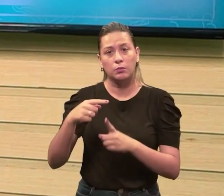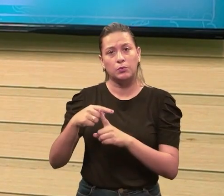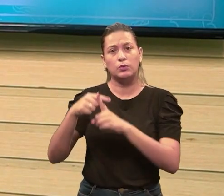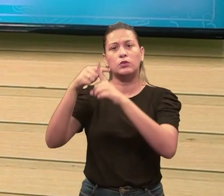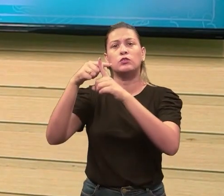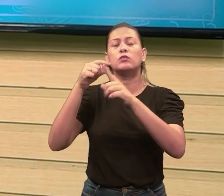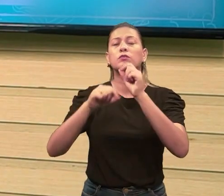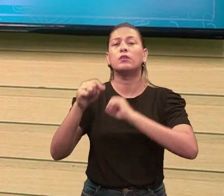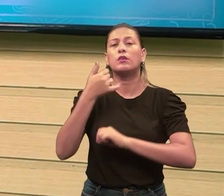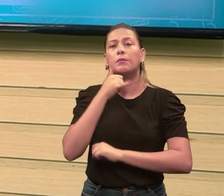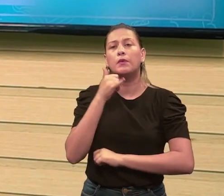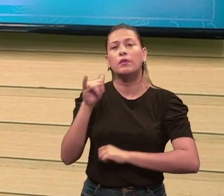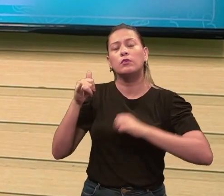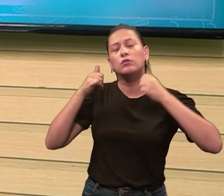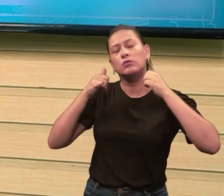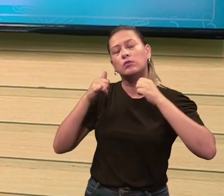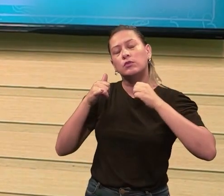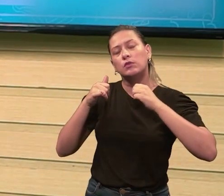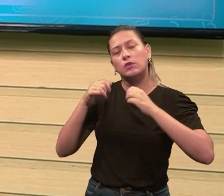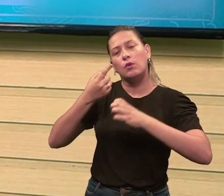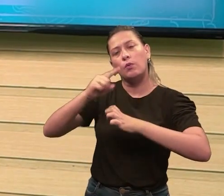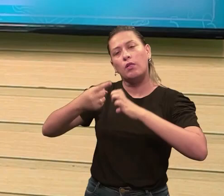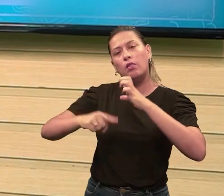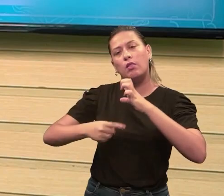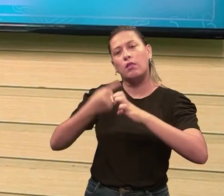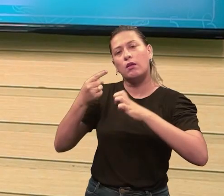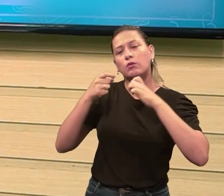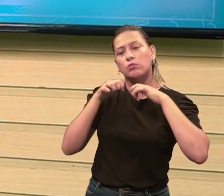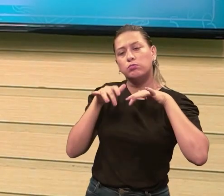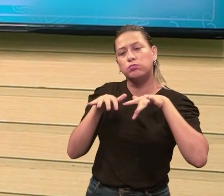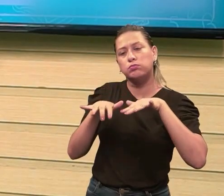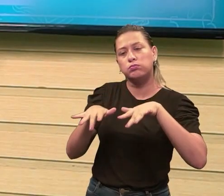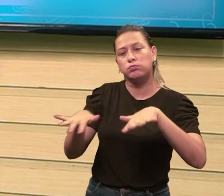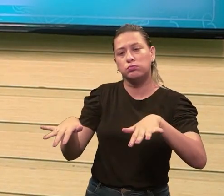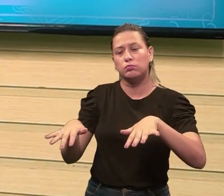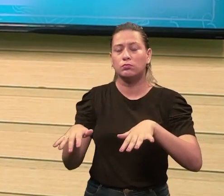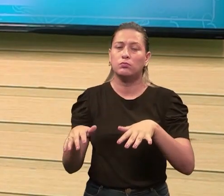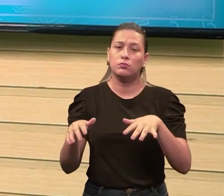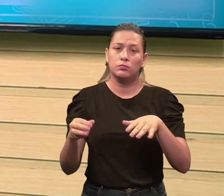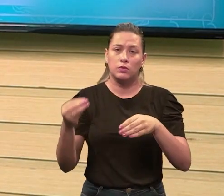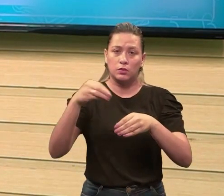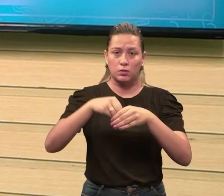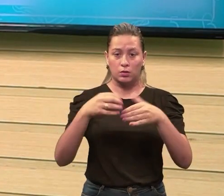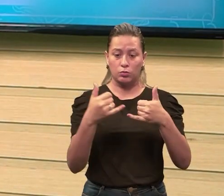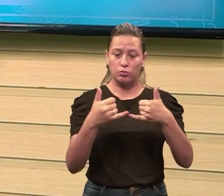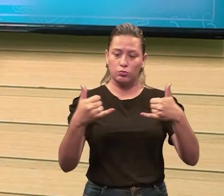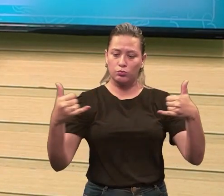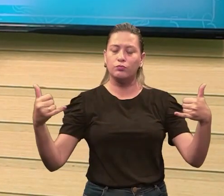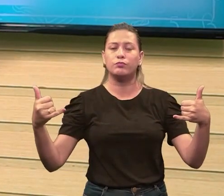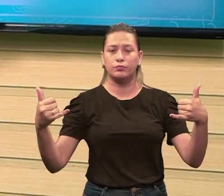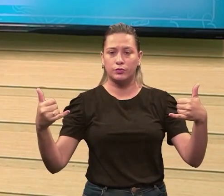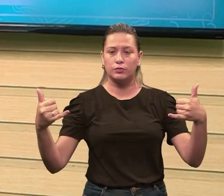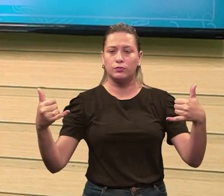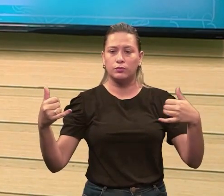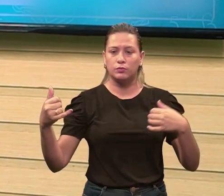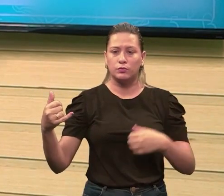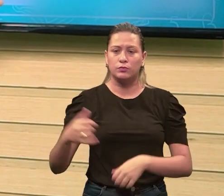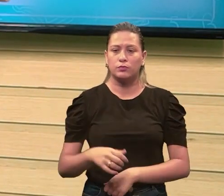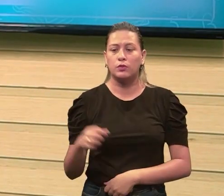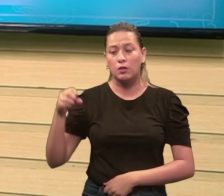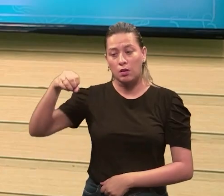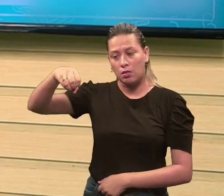ele emite, né, a saída desses elétrons. Então, aqui eu tenho o fio conduzindo os elétrons por dentro dele,